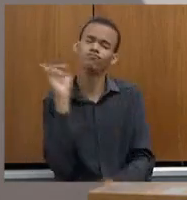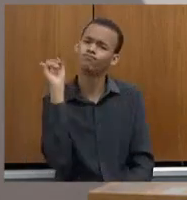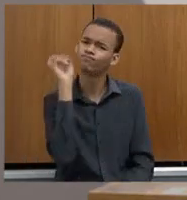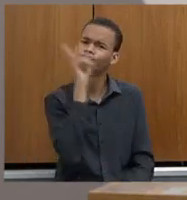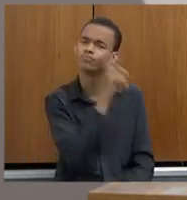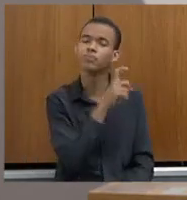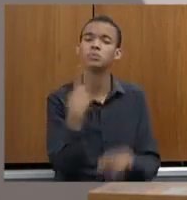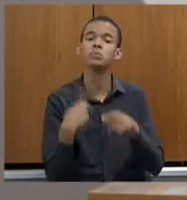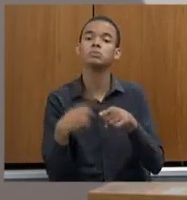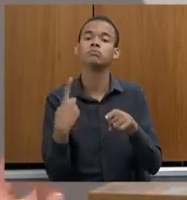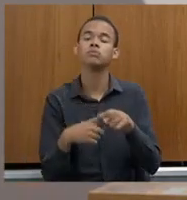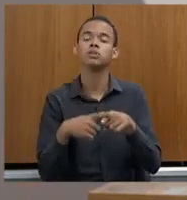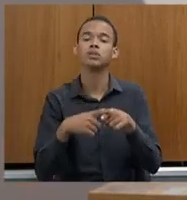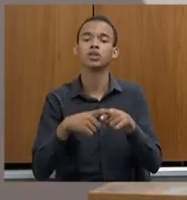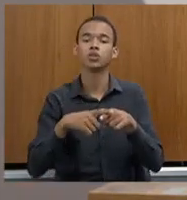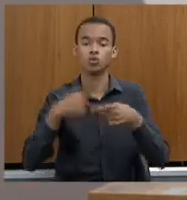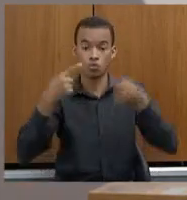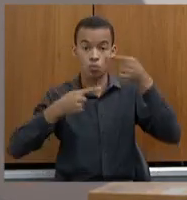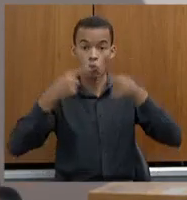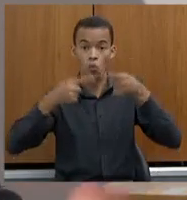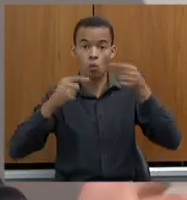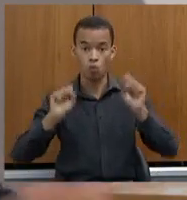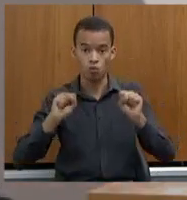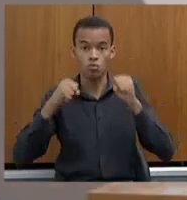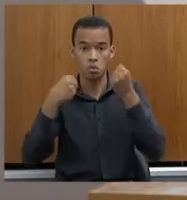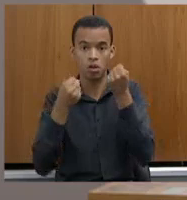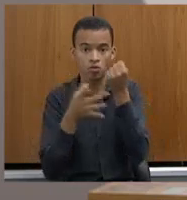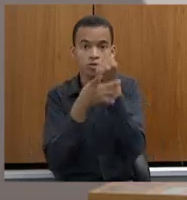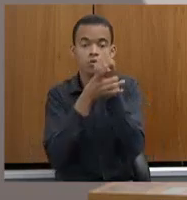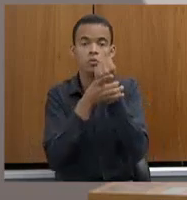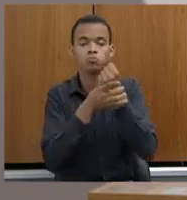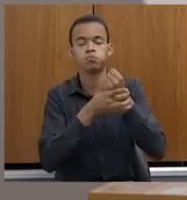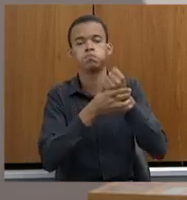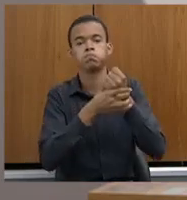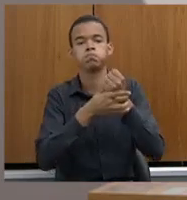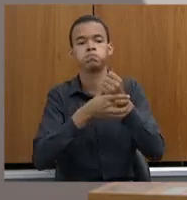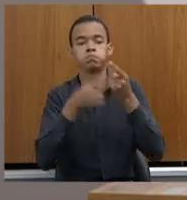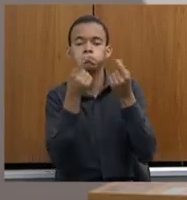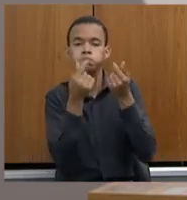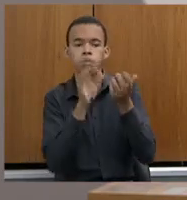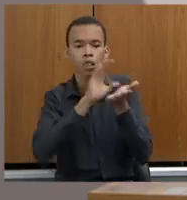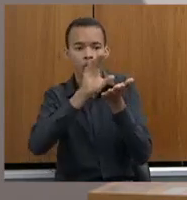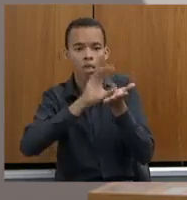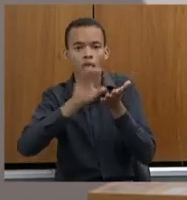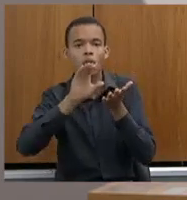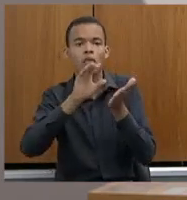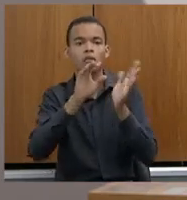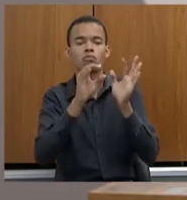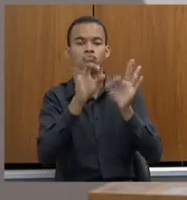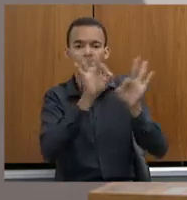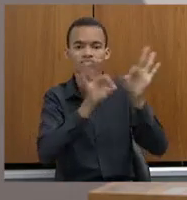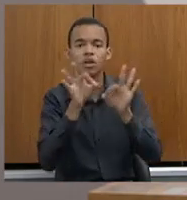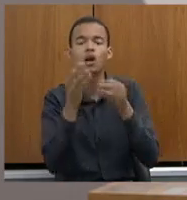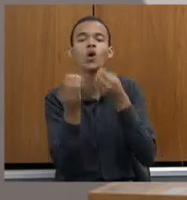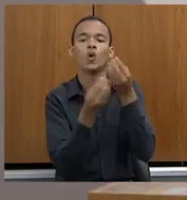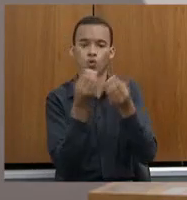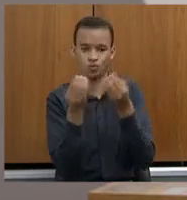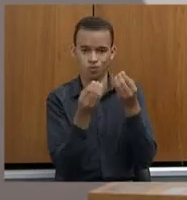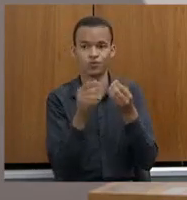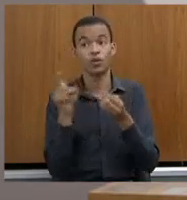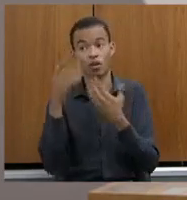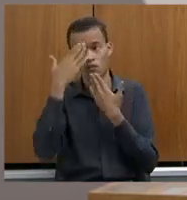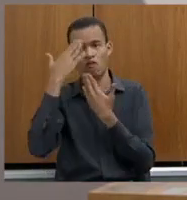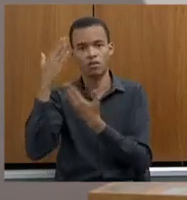financiada? Eu ouvi aqui, ele com a educação dele, agradecendo os 19 milhões do Fundo Nacional de